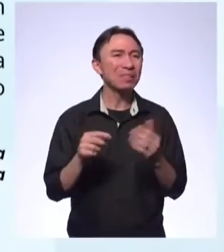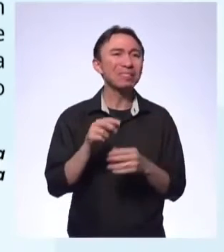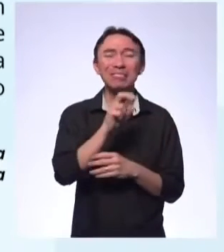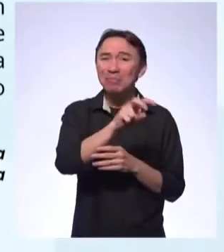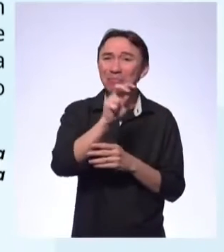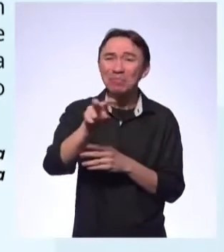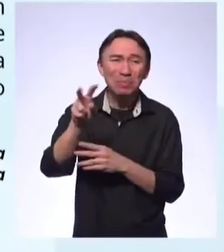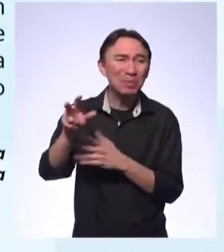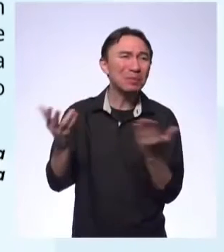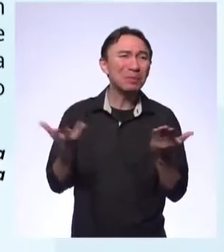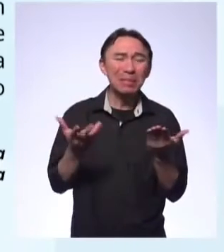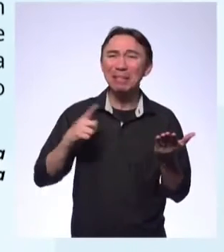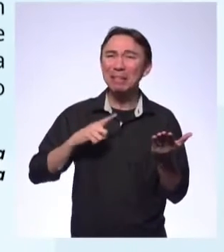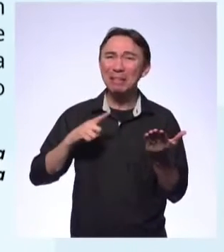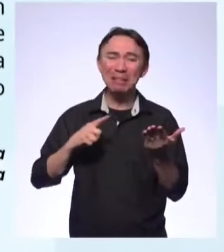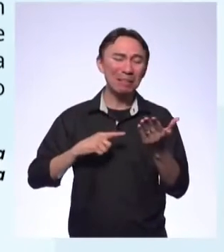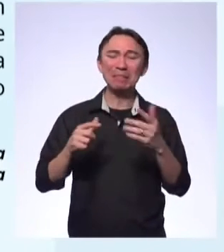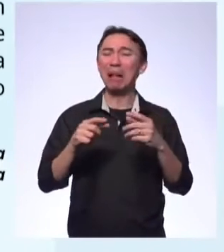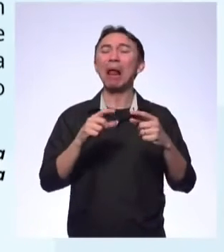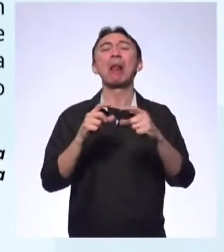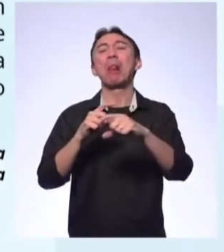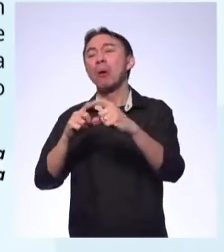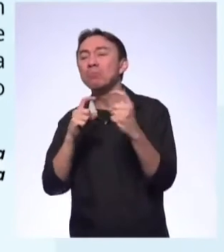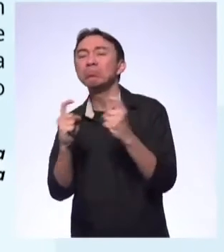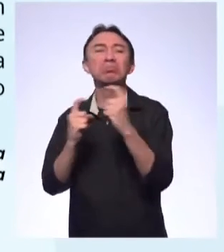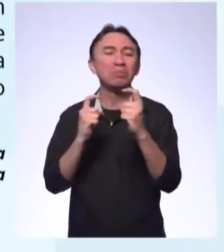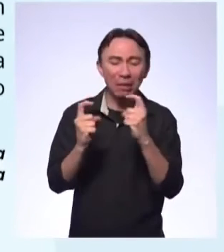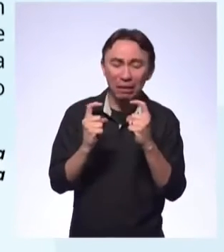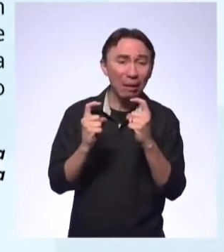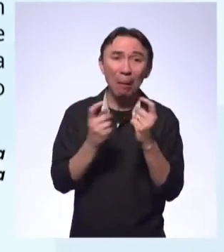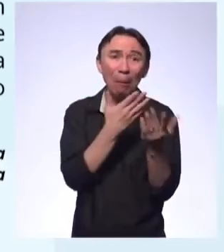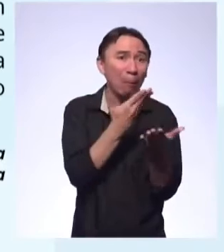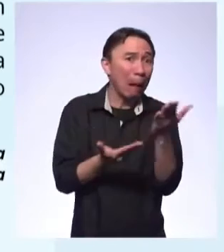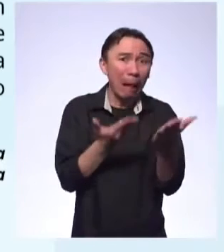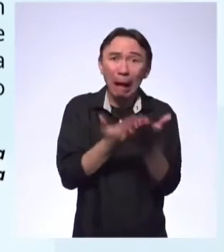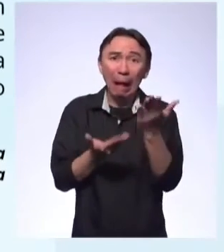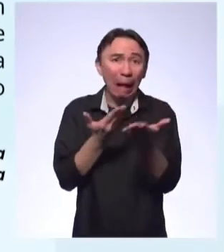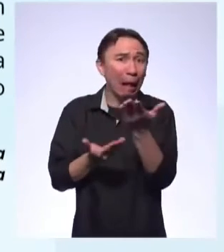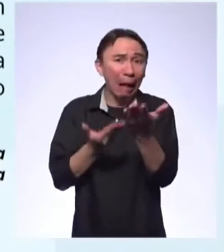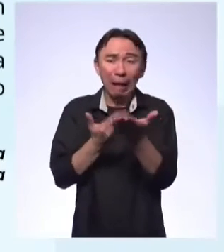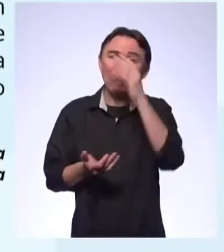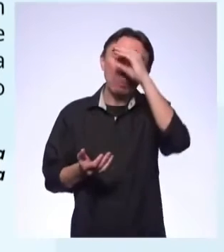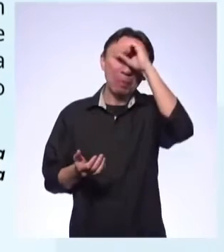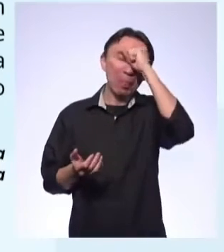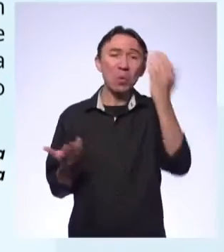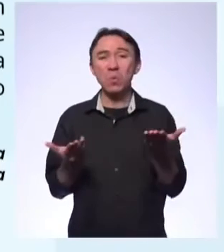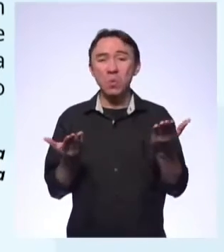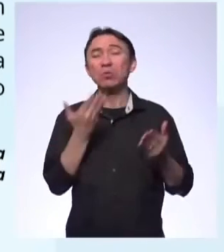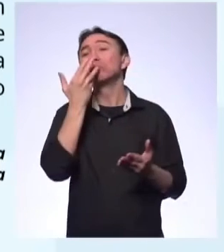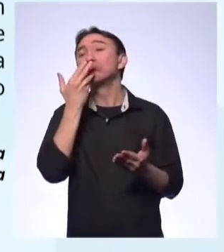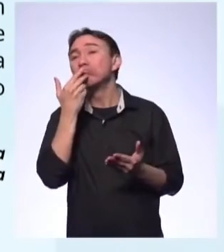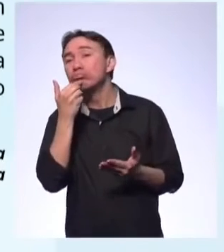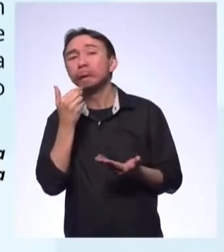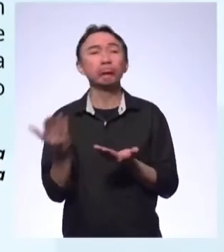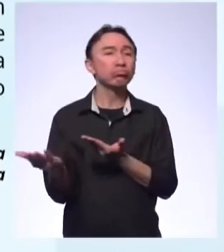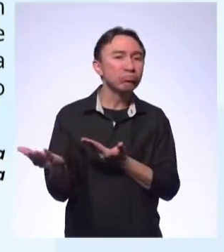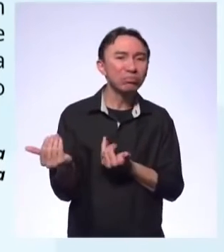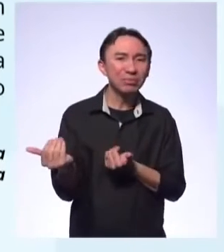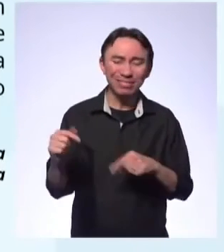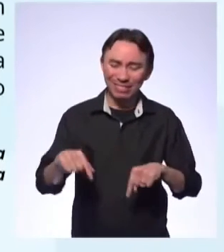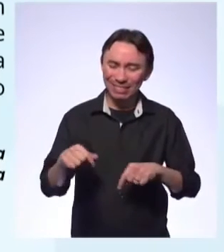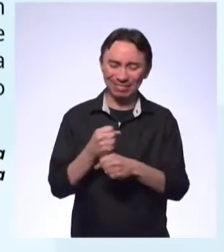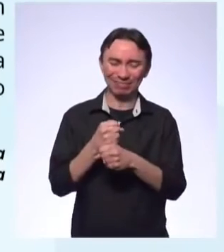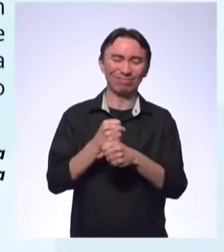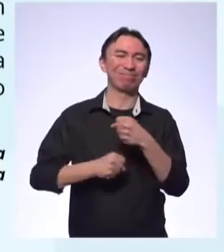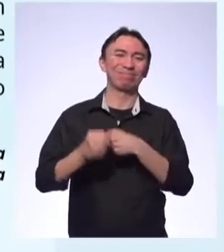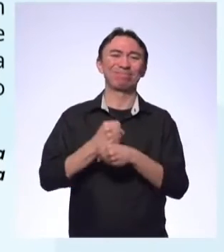mesa de discussões os prejuízos de aprendizado que foram absorvidos por essa massa de crianças e jovens nesse fadídico ano de